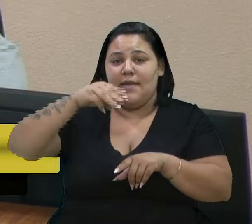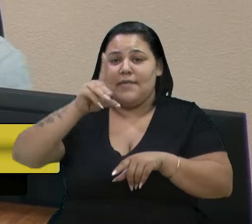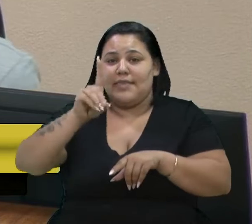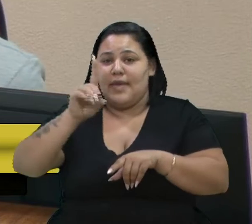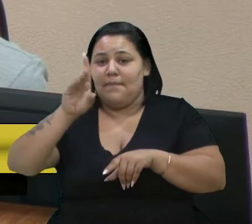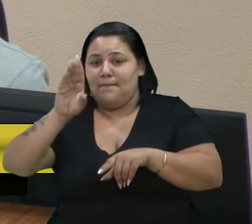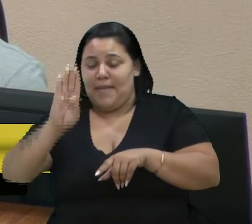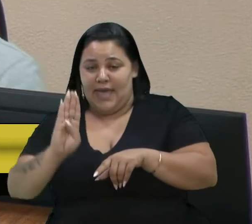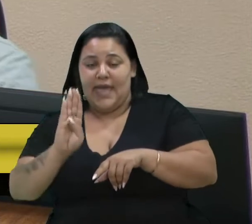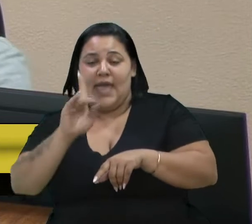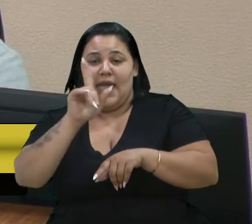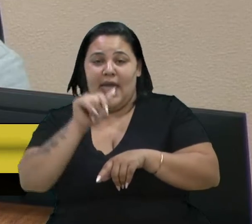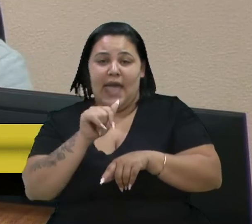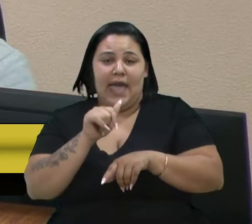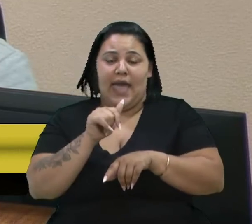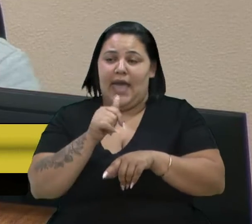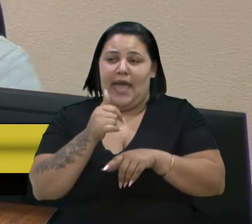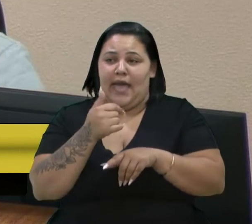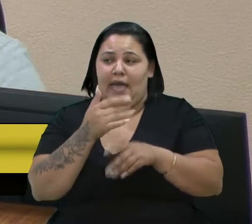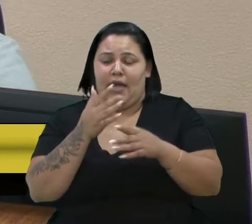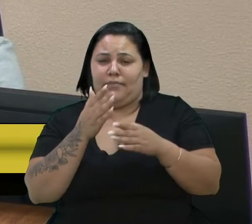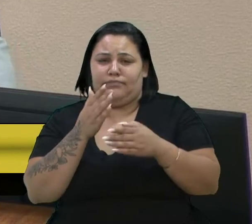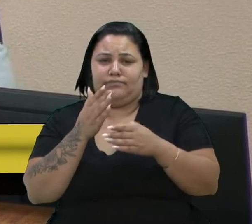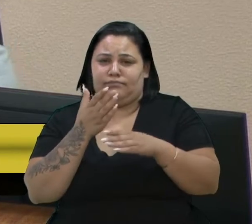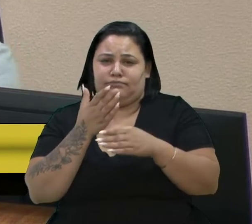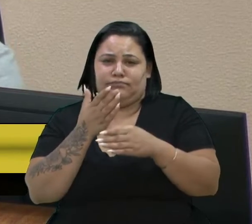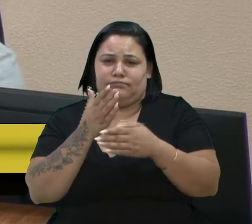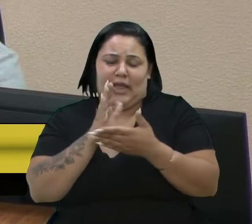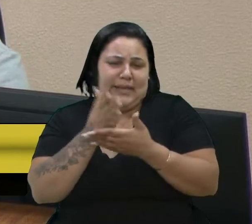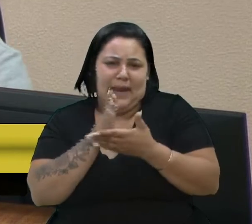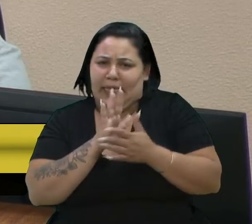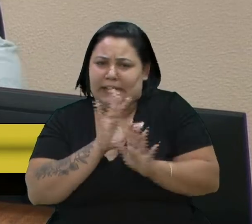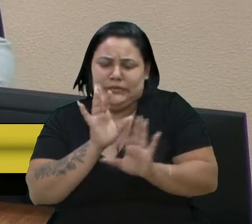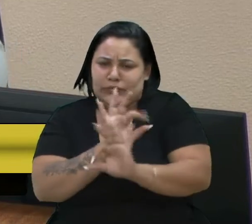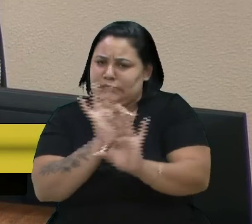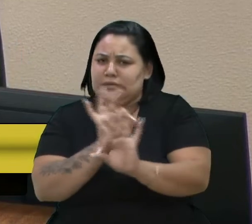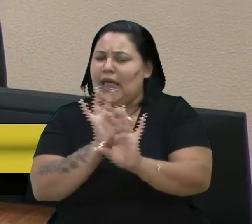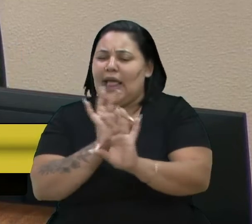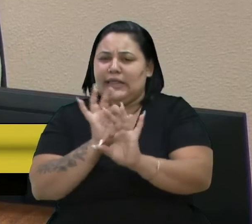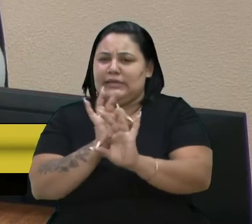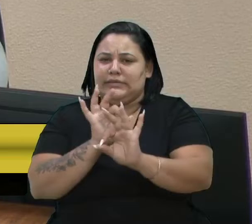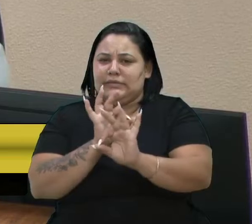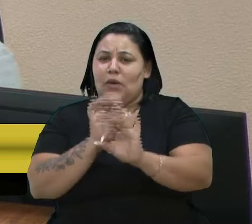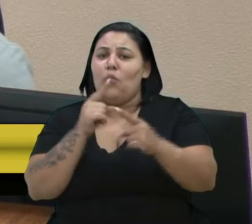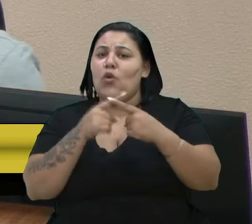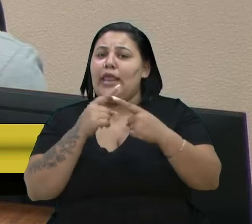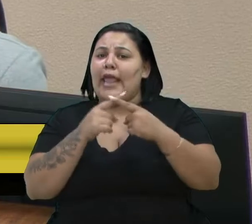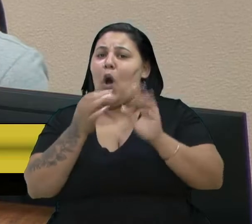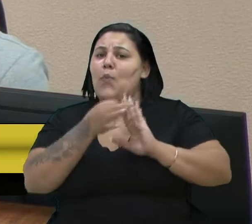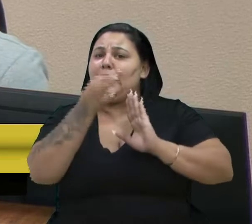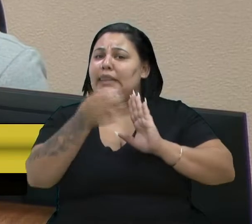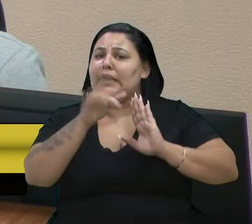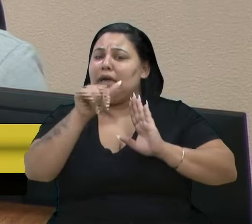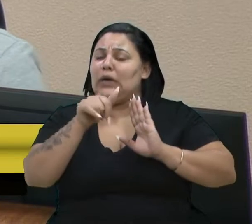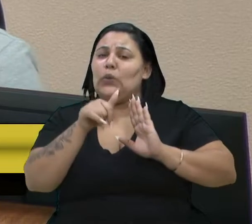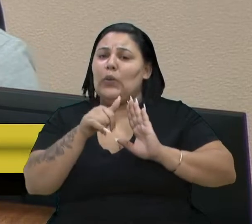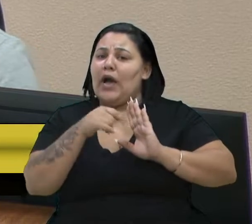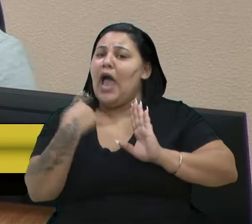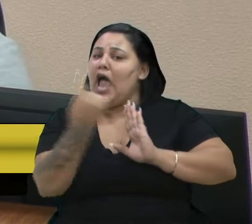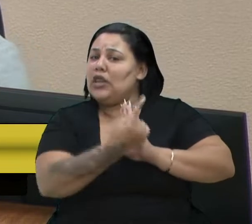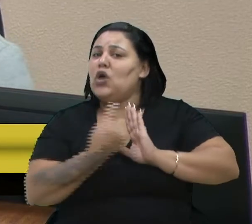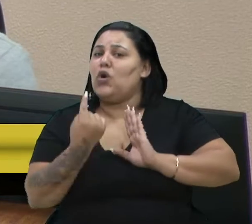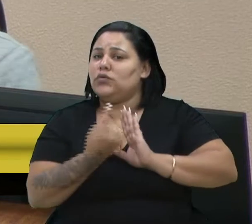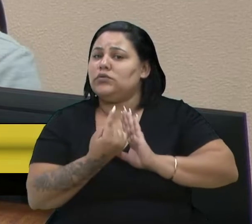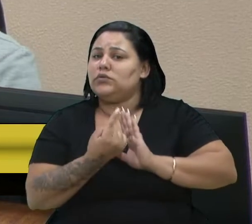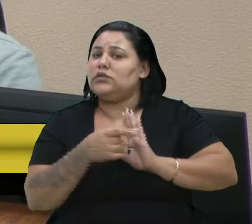eu não fui procurado, o MDB não foi procurado, e o MDB nem vai ser procurado, porque a decisão é nossa. Então, aí vereadora Gladys temos uma situação